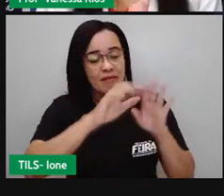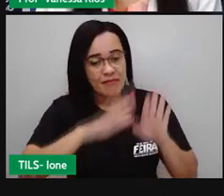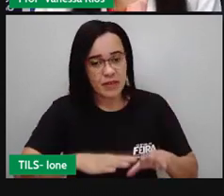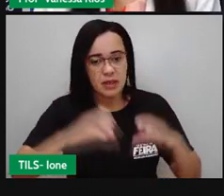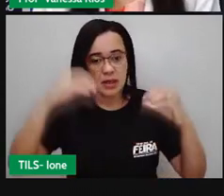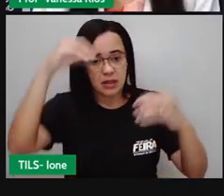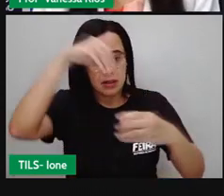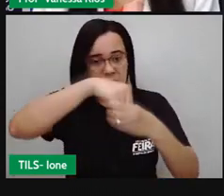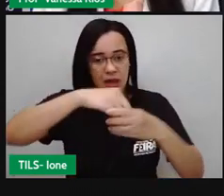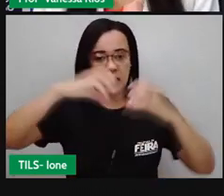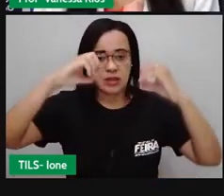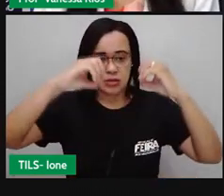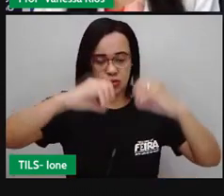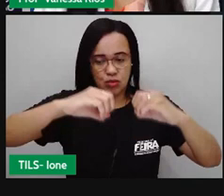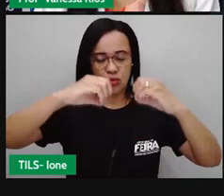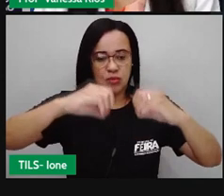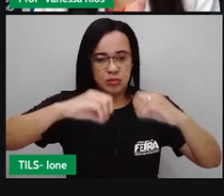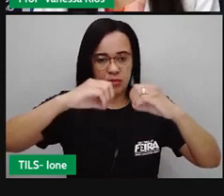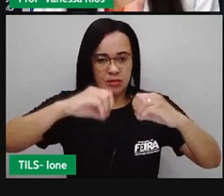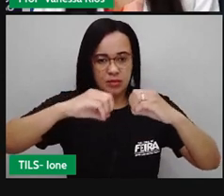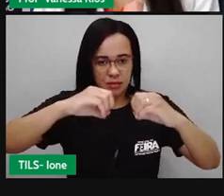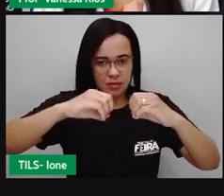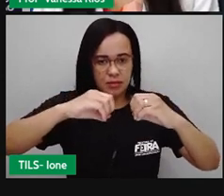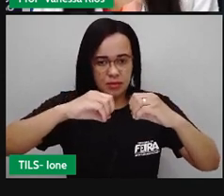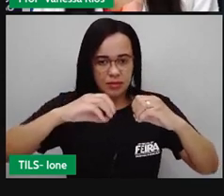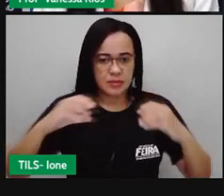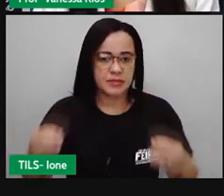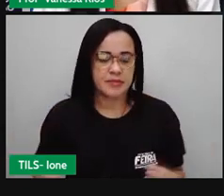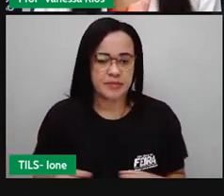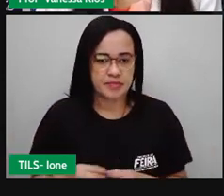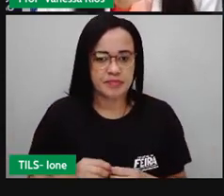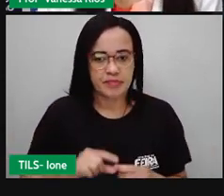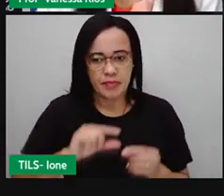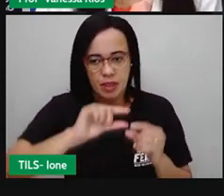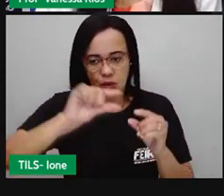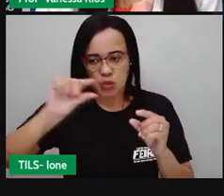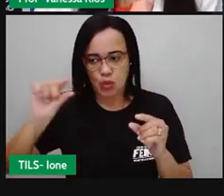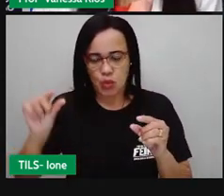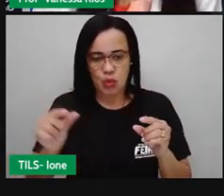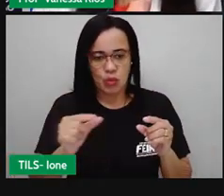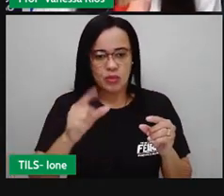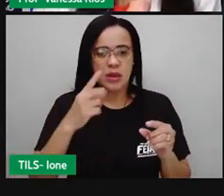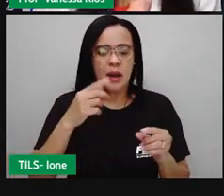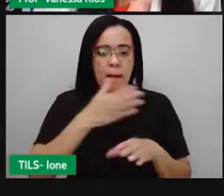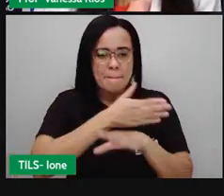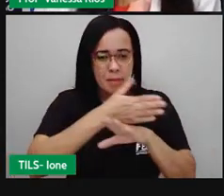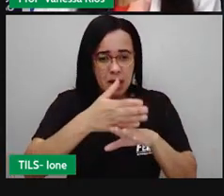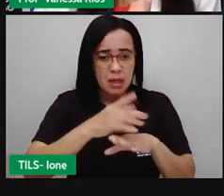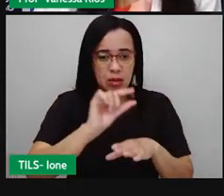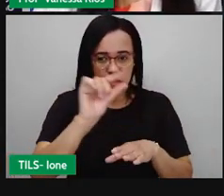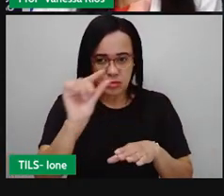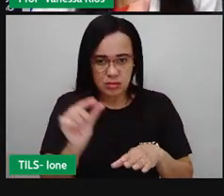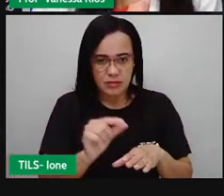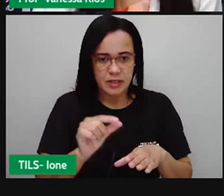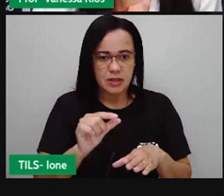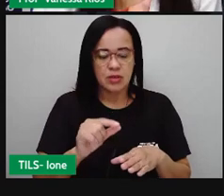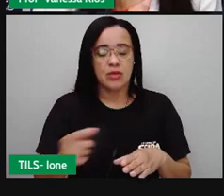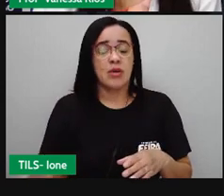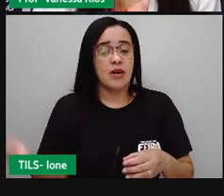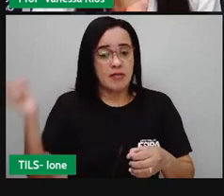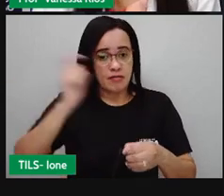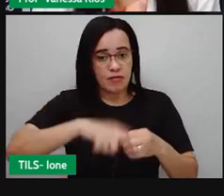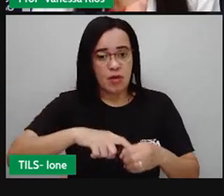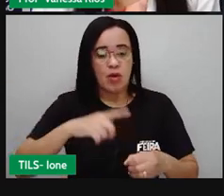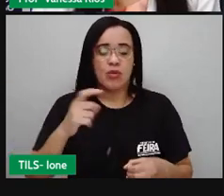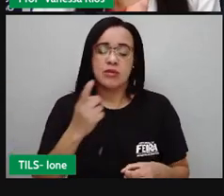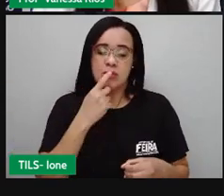atravessam essa parede renal, do túbulo renal e retornam aí para a circulação do sangue. E aí o que